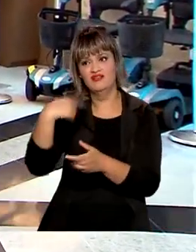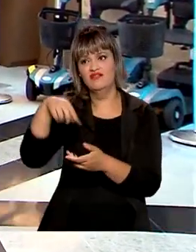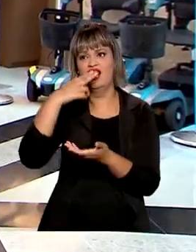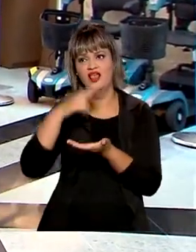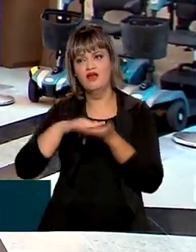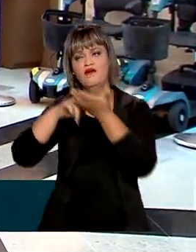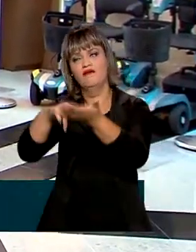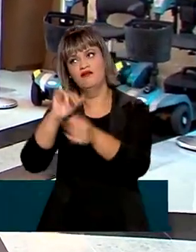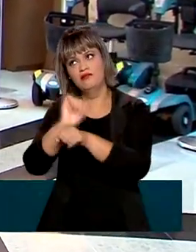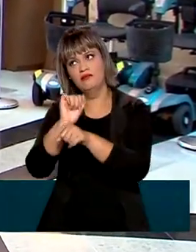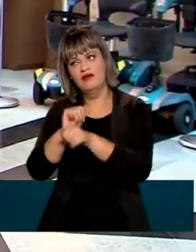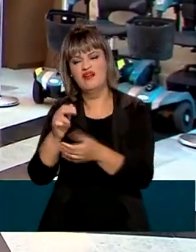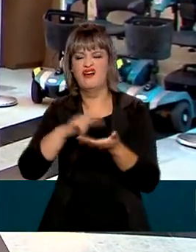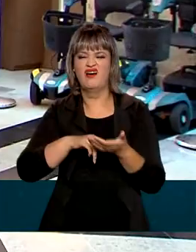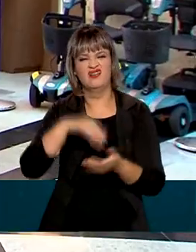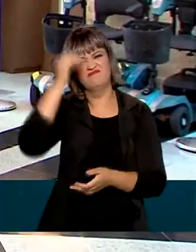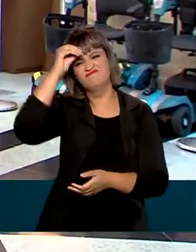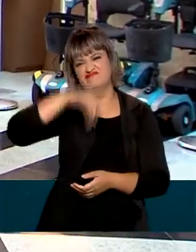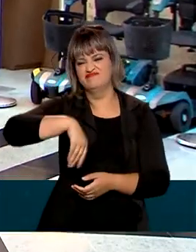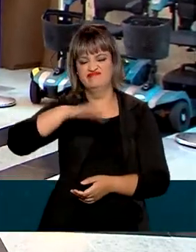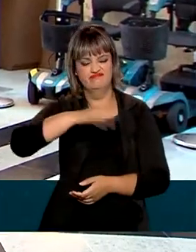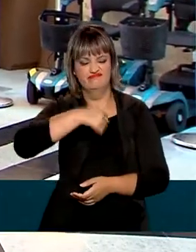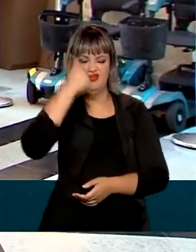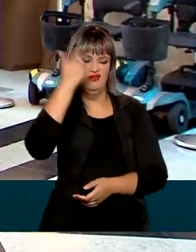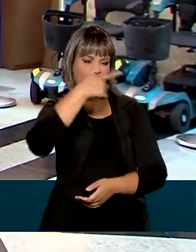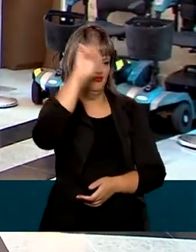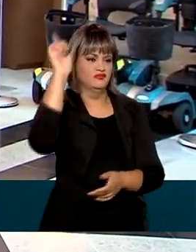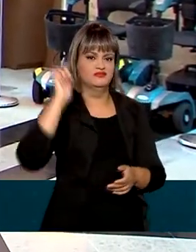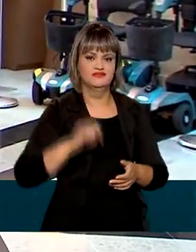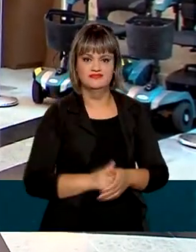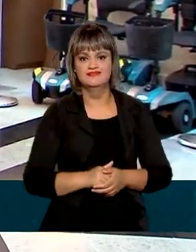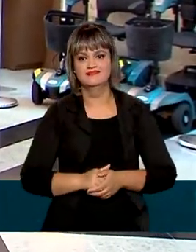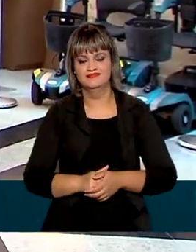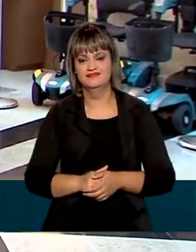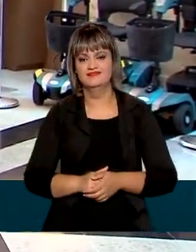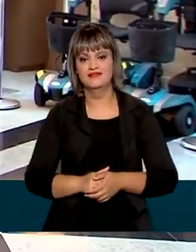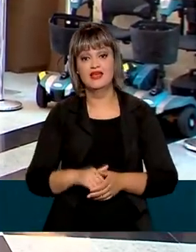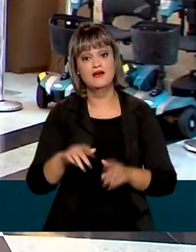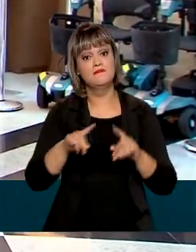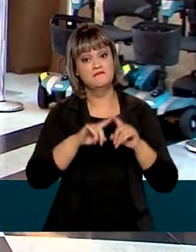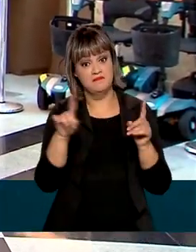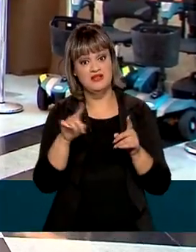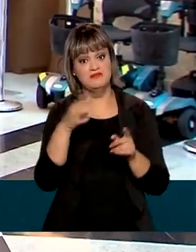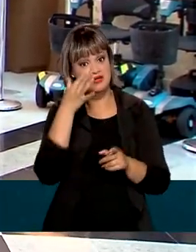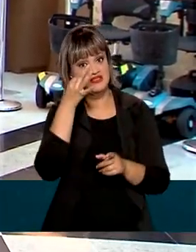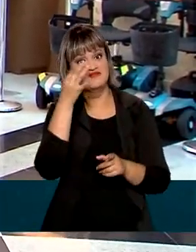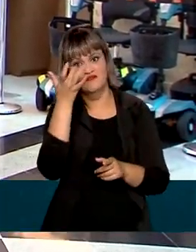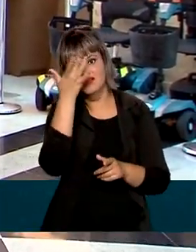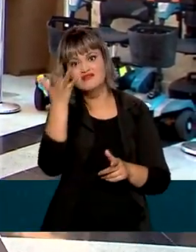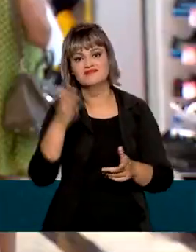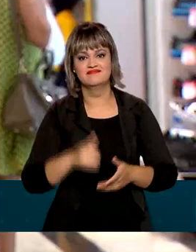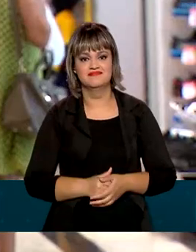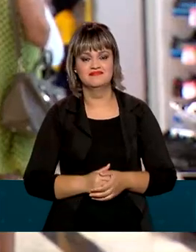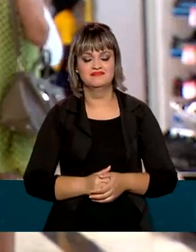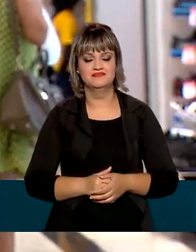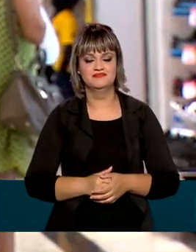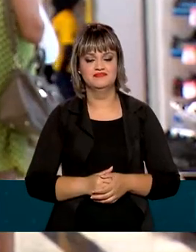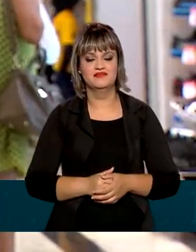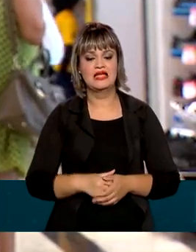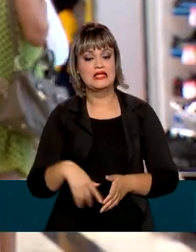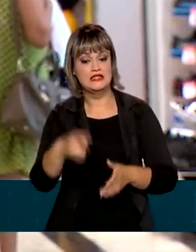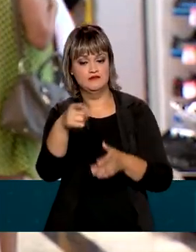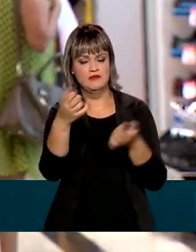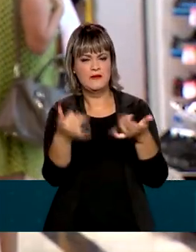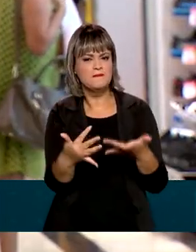coisa assim, é mais complicada. Às vezes a gente acaba desistindo, prefere trocar por outra coisa, entende? Mas a presencial é mais fácil de fazer a troca. Quando a